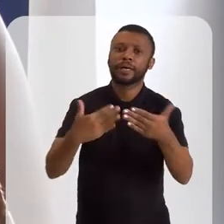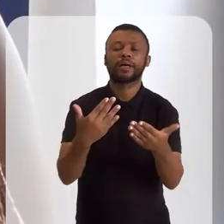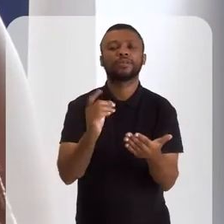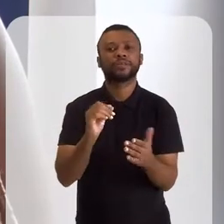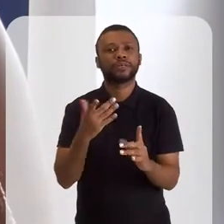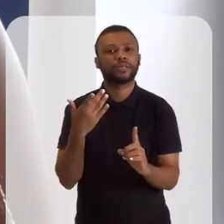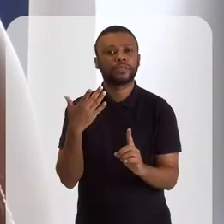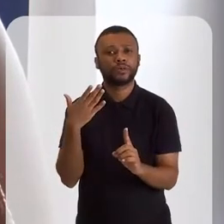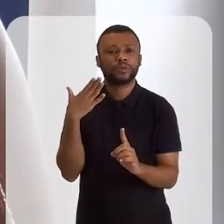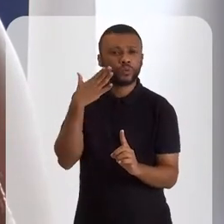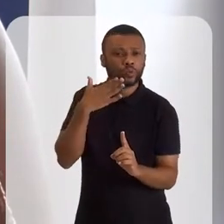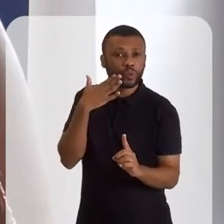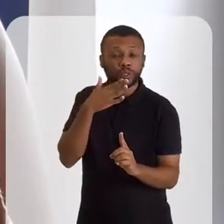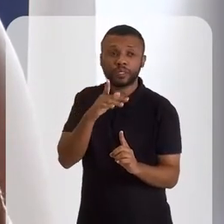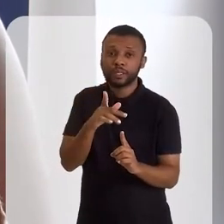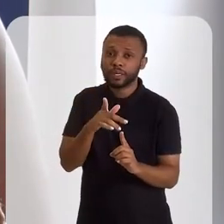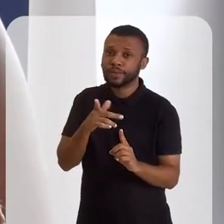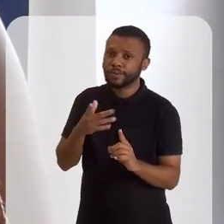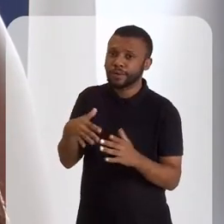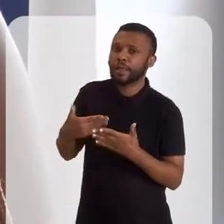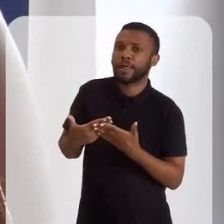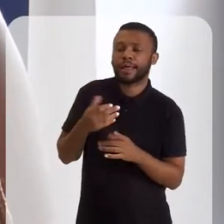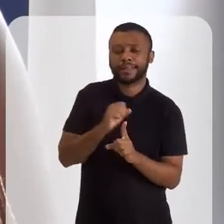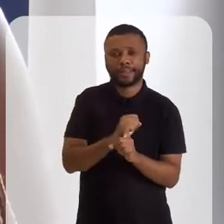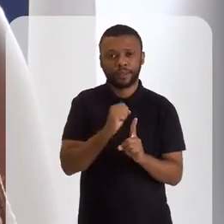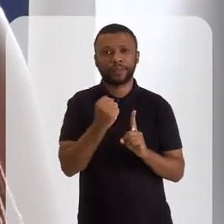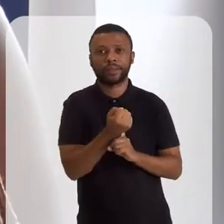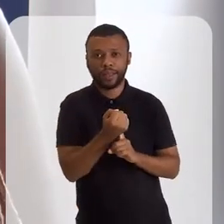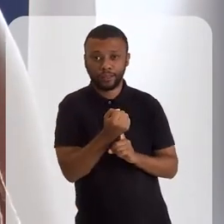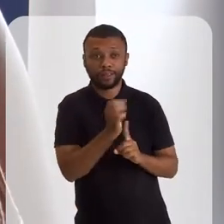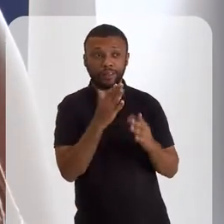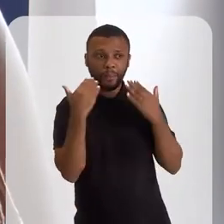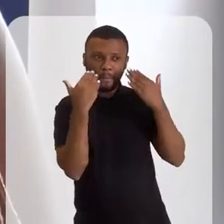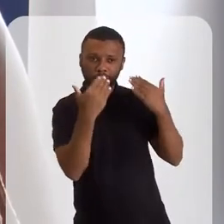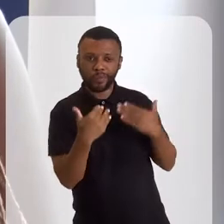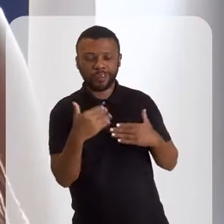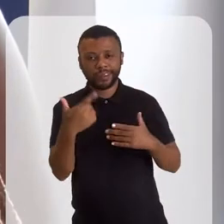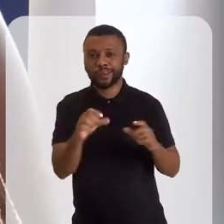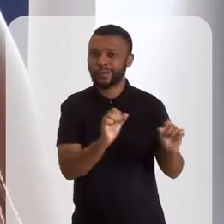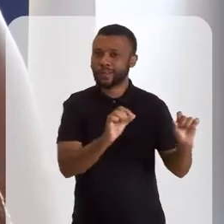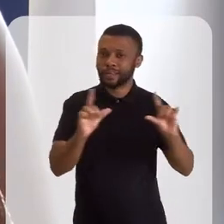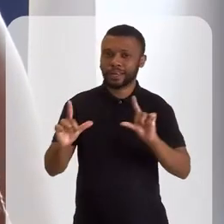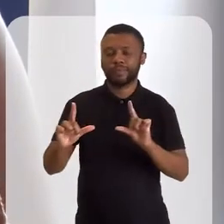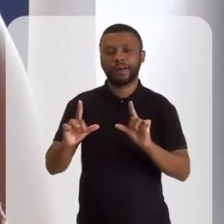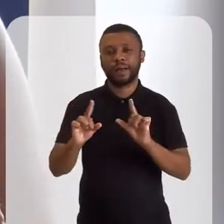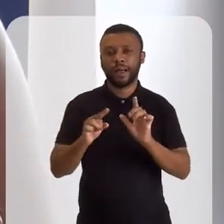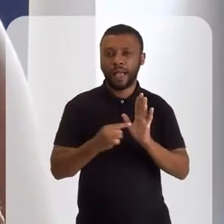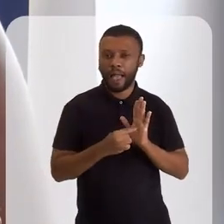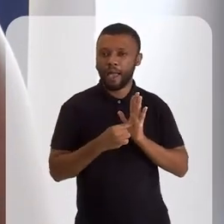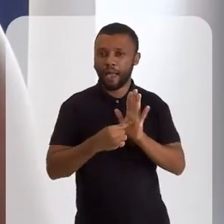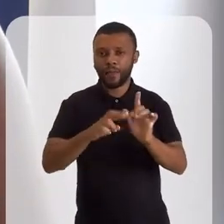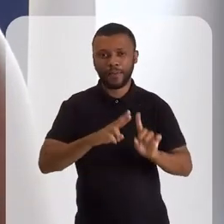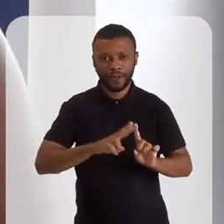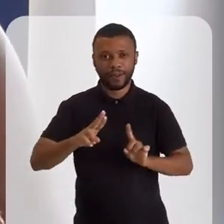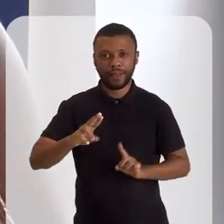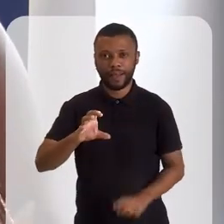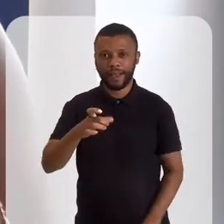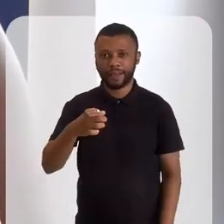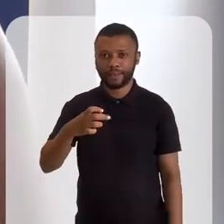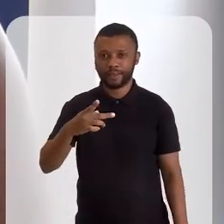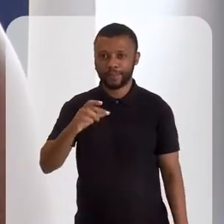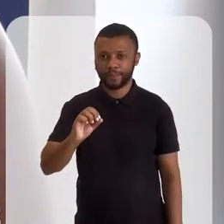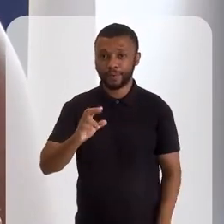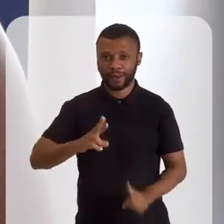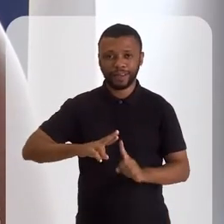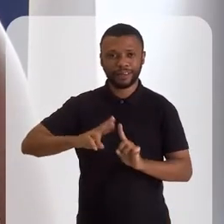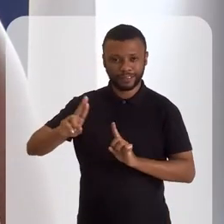discurso prevalecente da sociedade, que é o que me trouxe até a Expo Religião, e que faz com que eu participe de todo esse